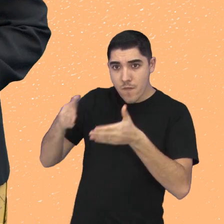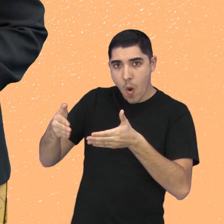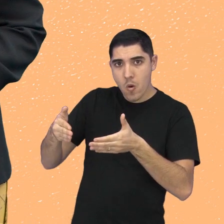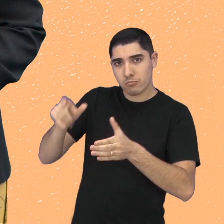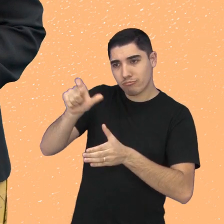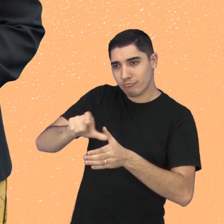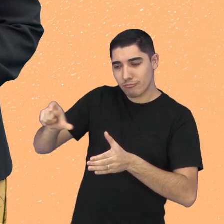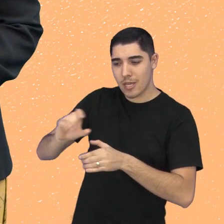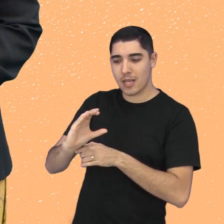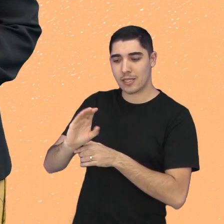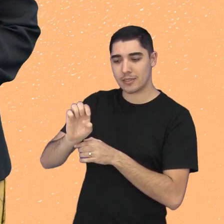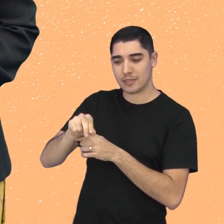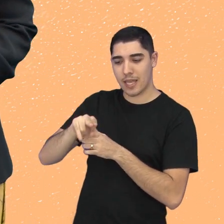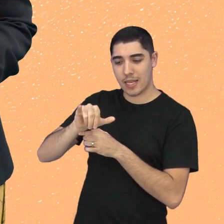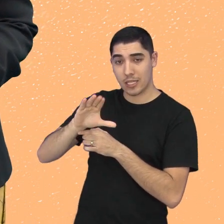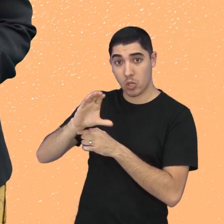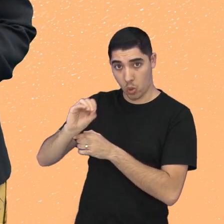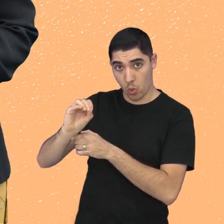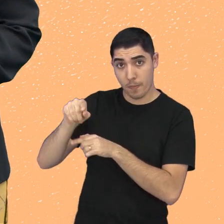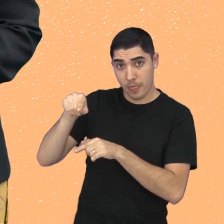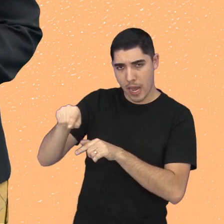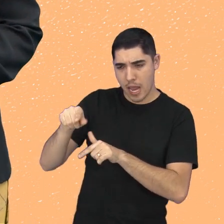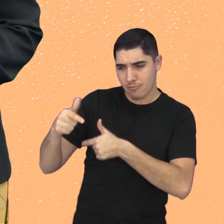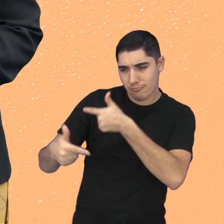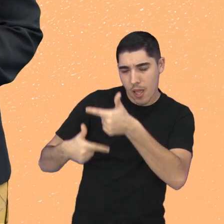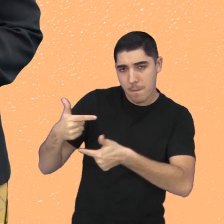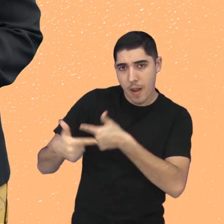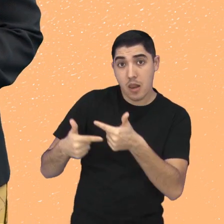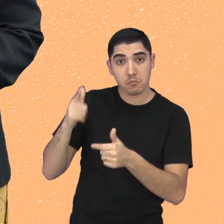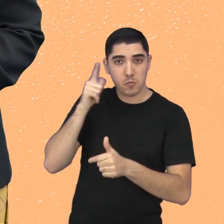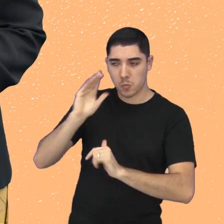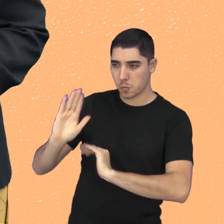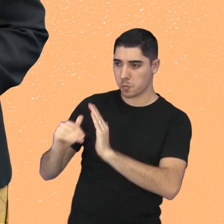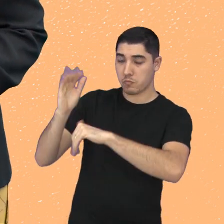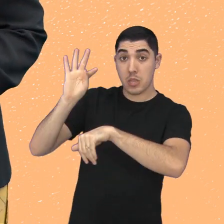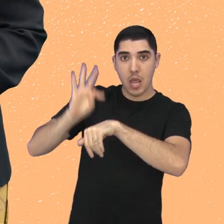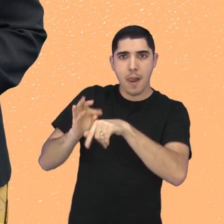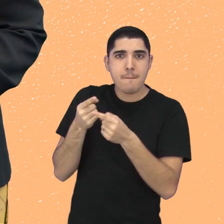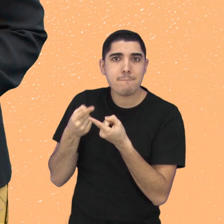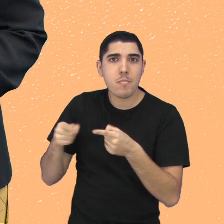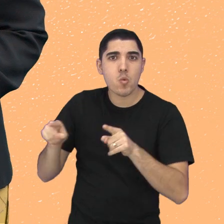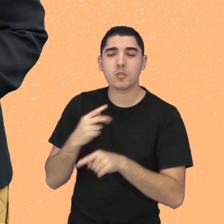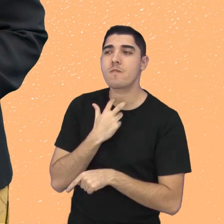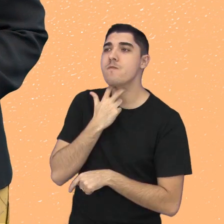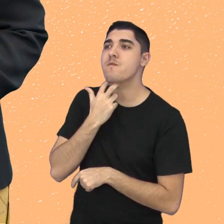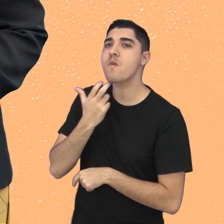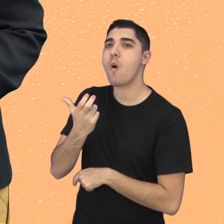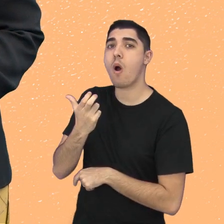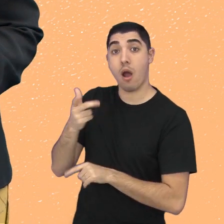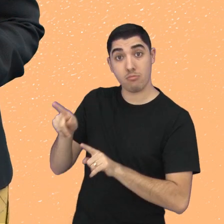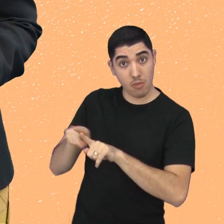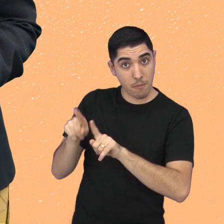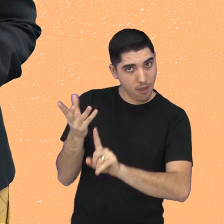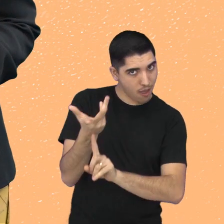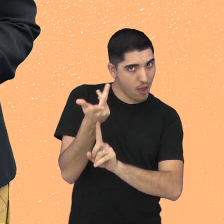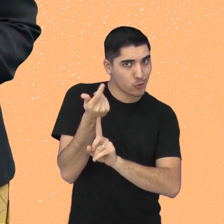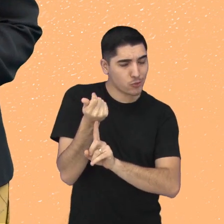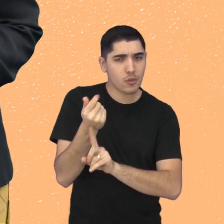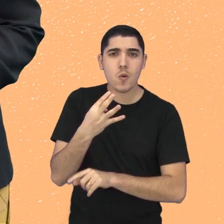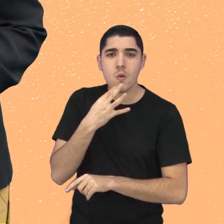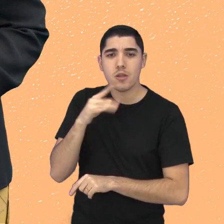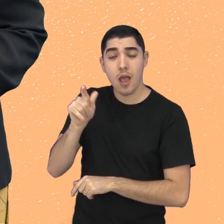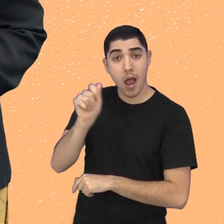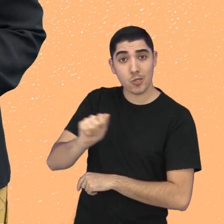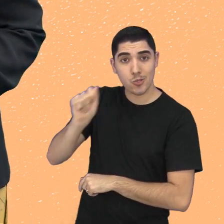coro cênico, uma atividade que contribui para o desenvolvimento técnico-musical, vocal e artístico. Vamos falar da